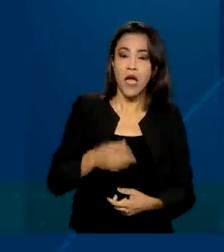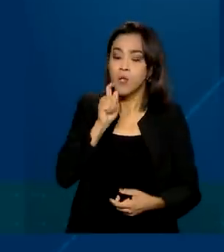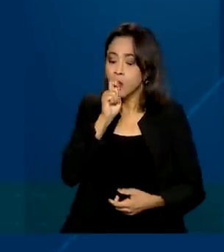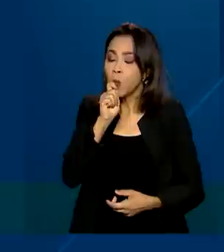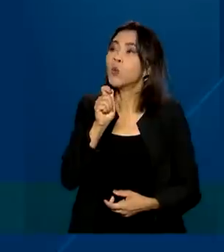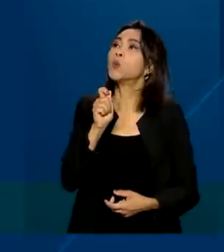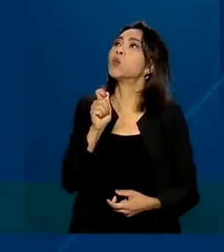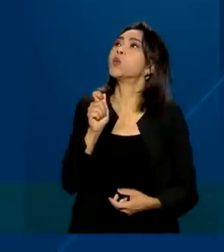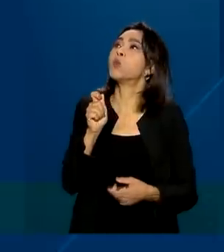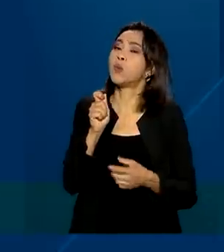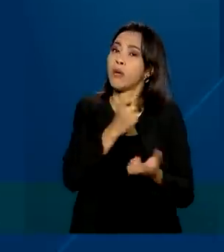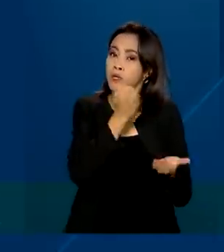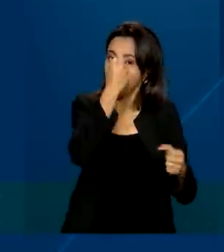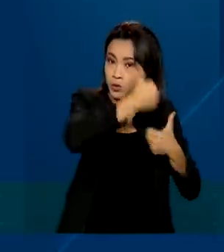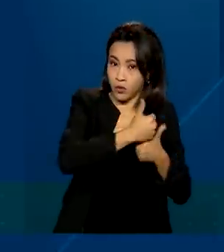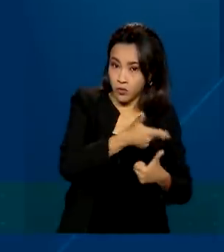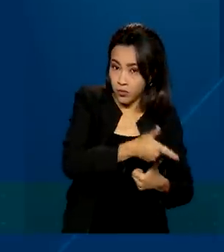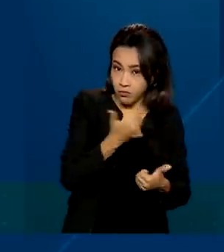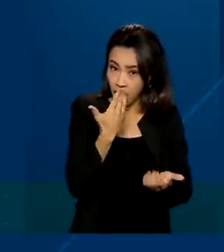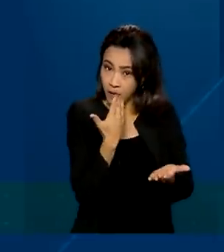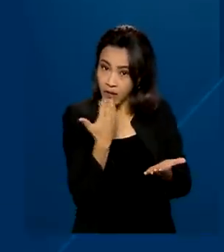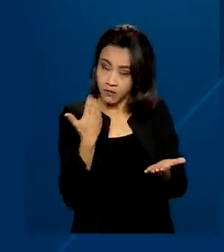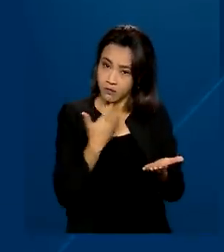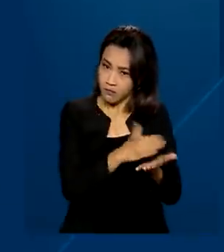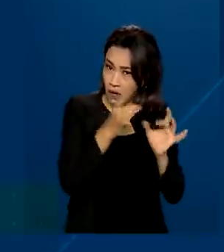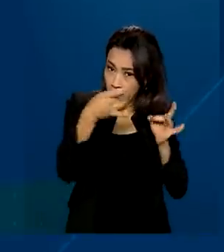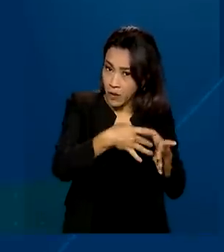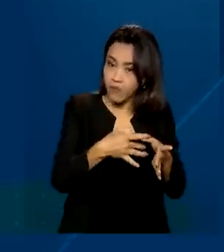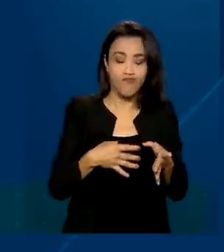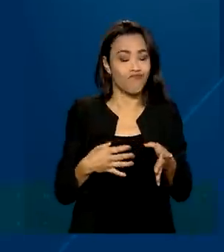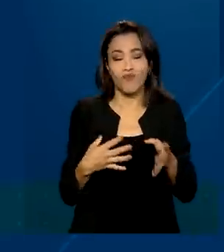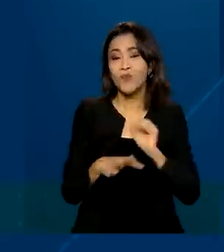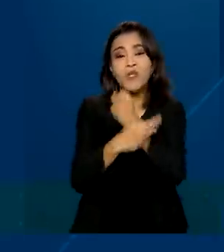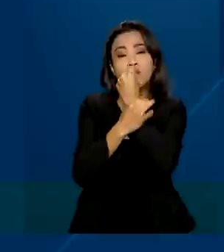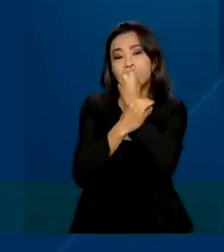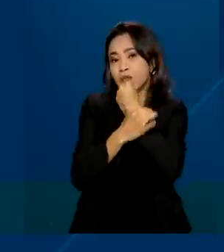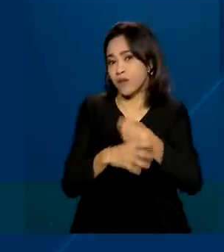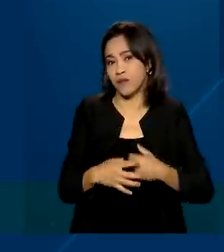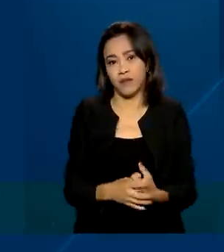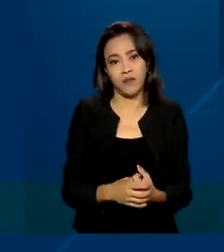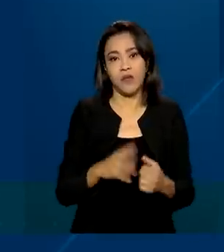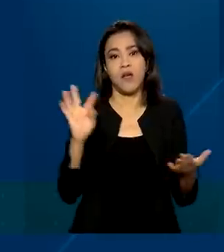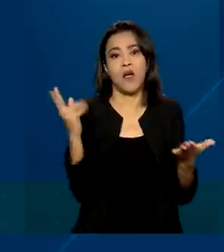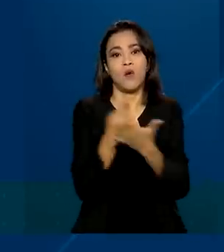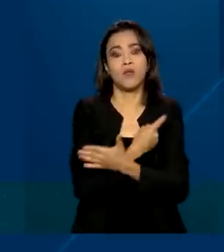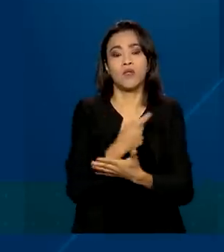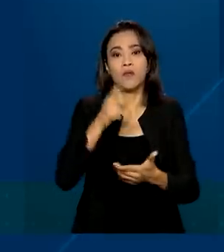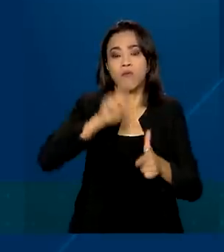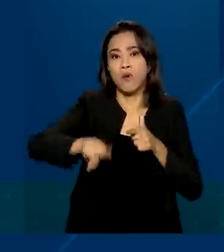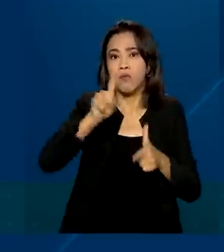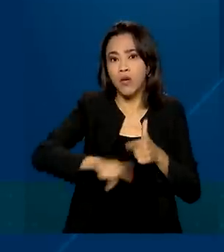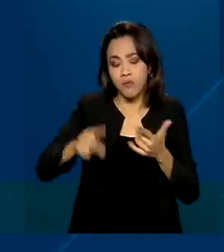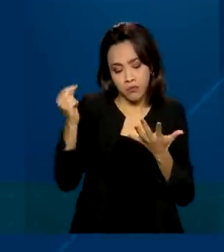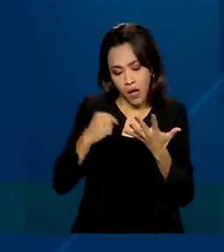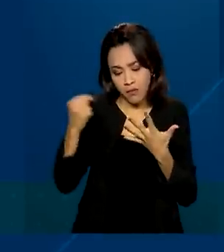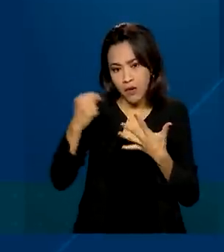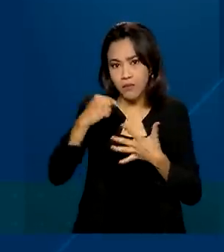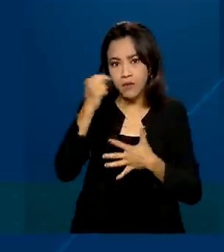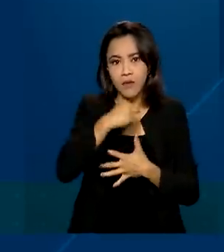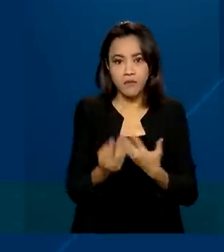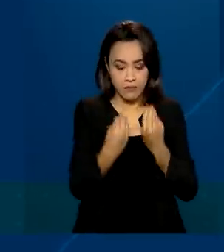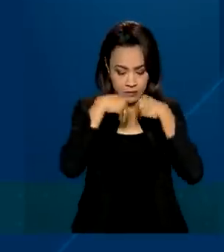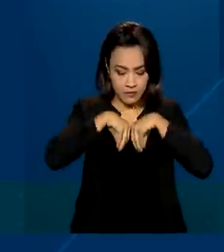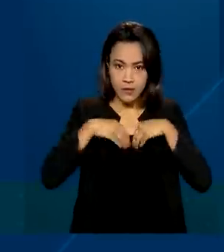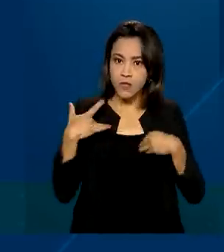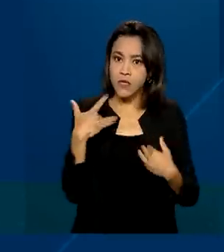a começar a fumar. E eles não são seguros porque começaram a aparecer uma série de problemas de saúde com o